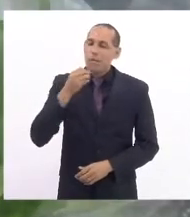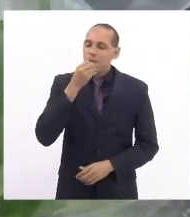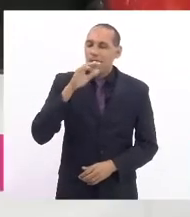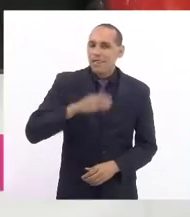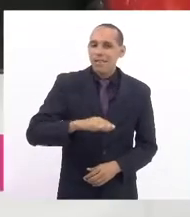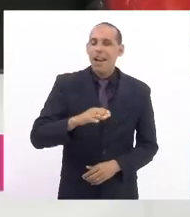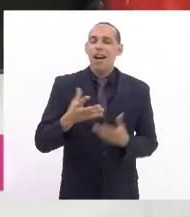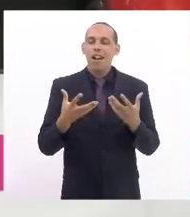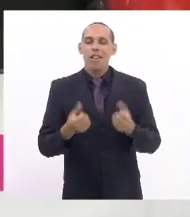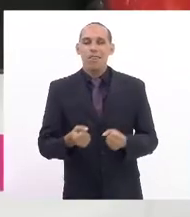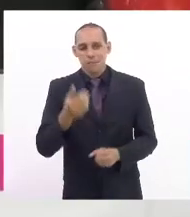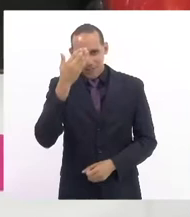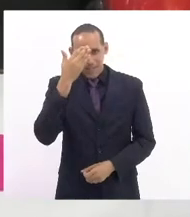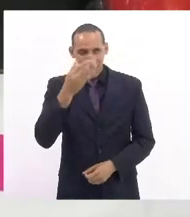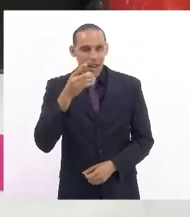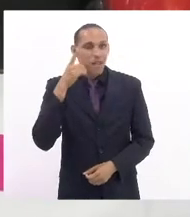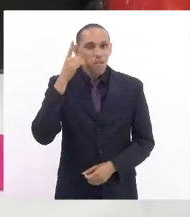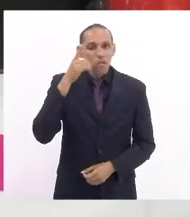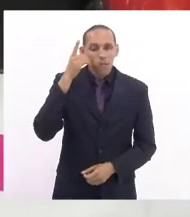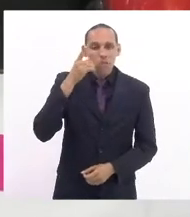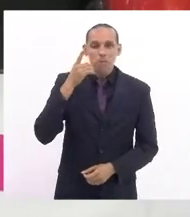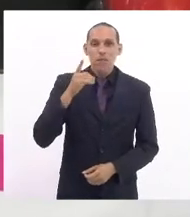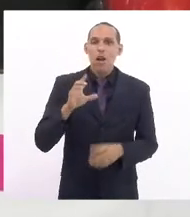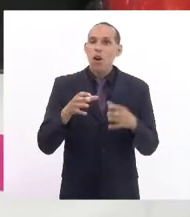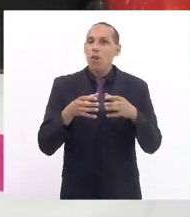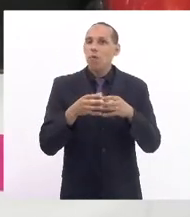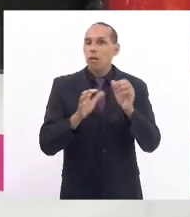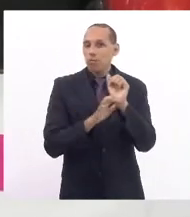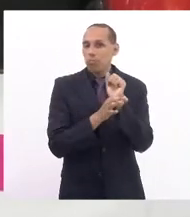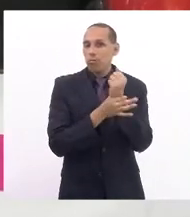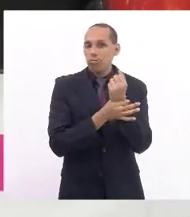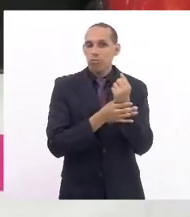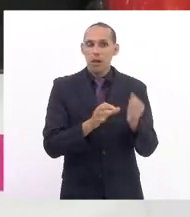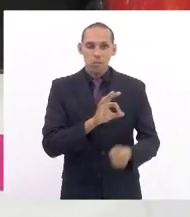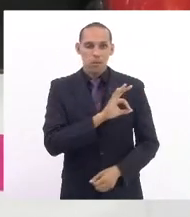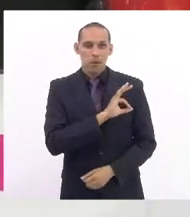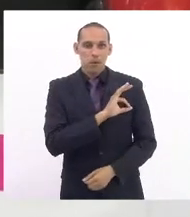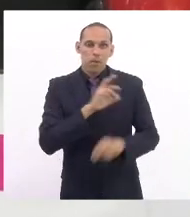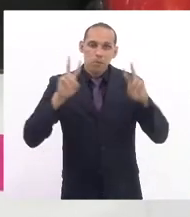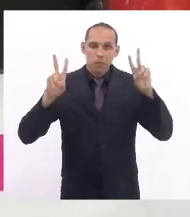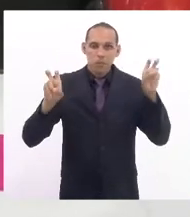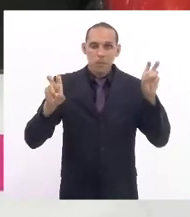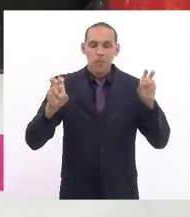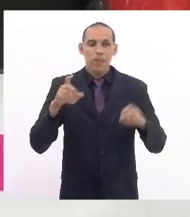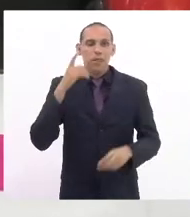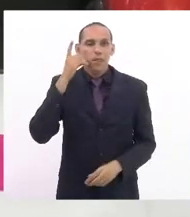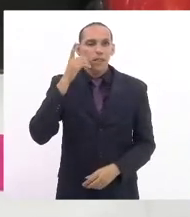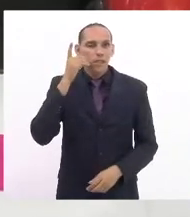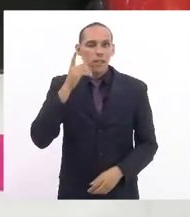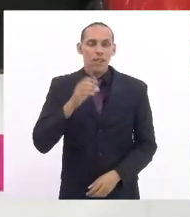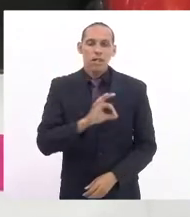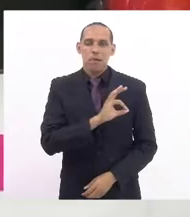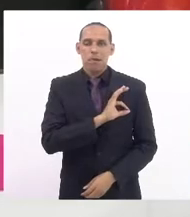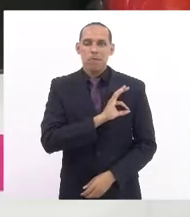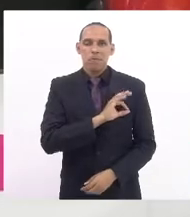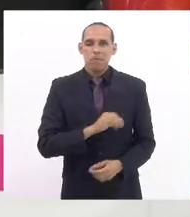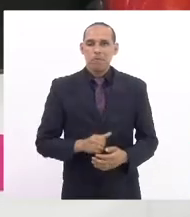Obrigada, deputada. Pela Comissão de Segurança Pública e Assuntos de Polícia, delegada Marta Rocha.